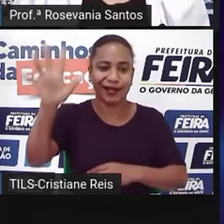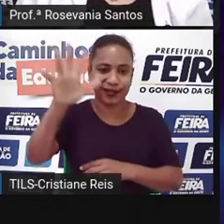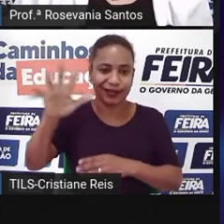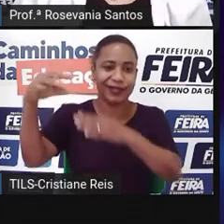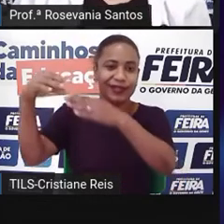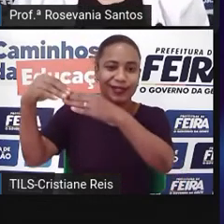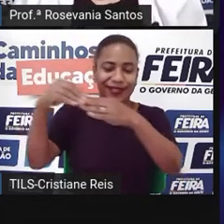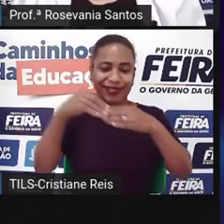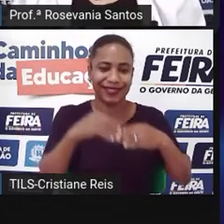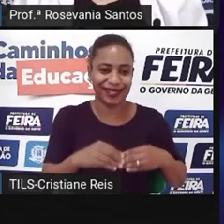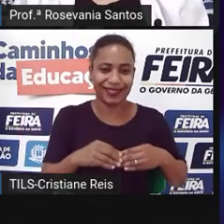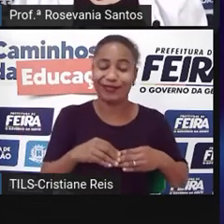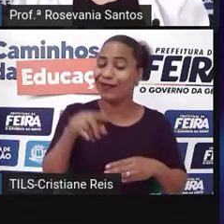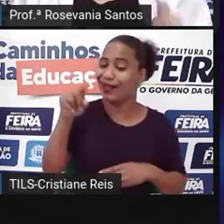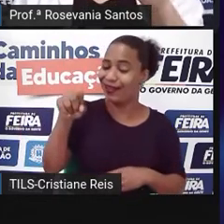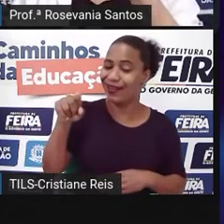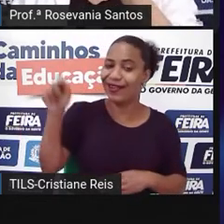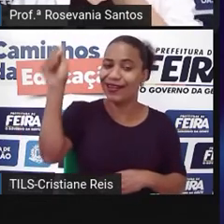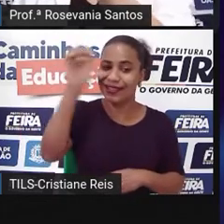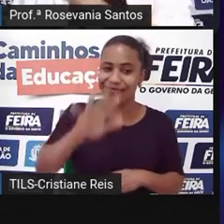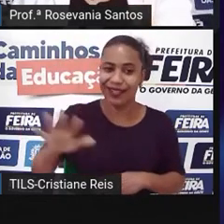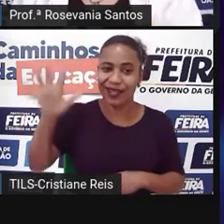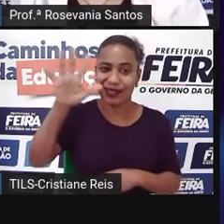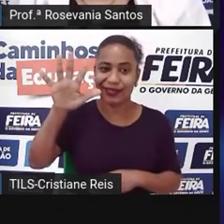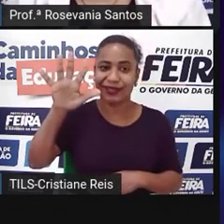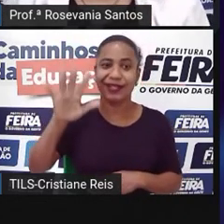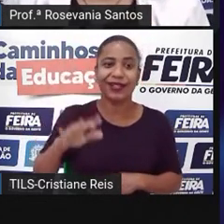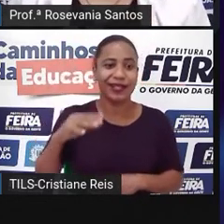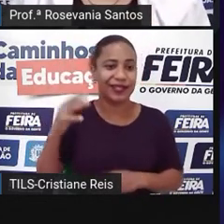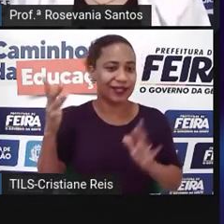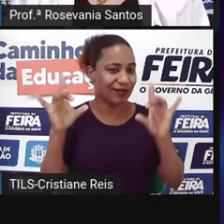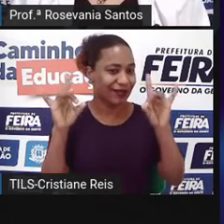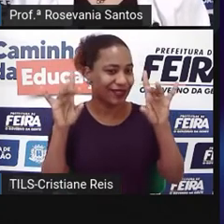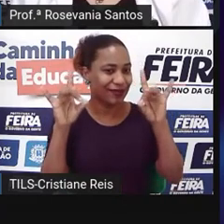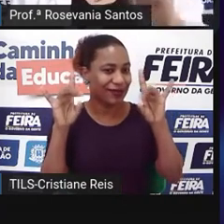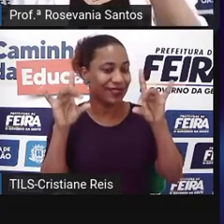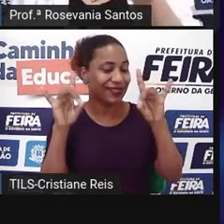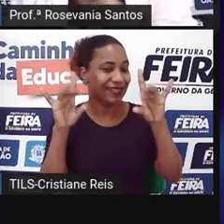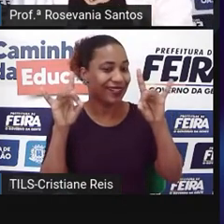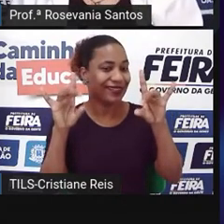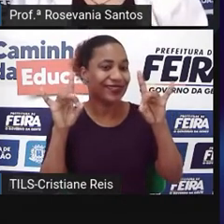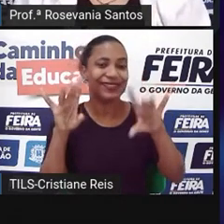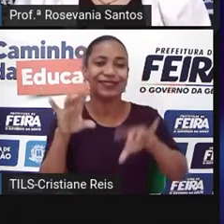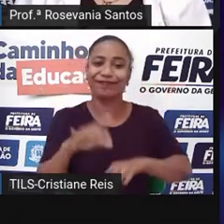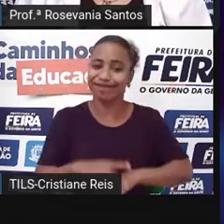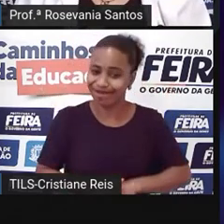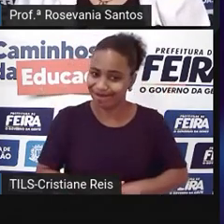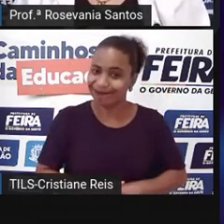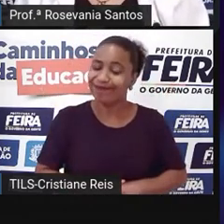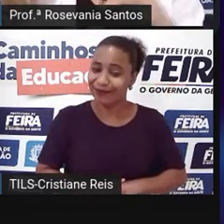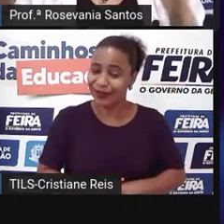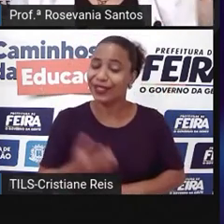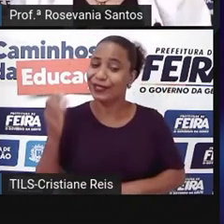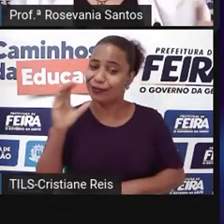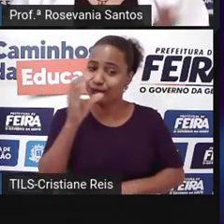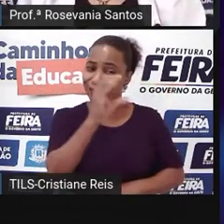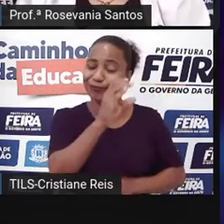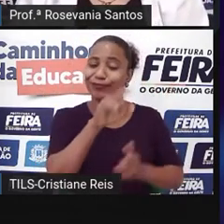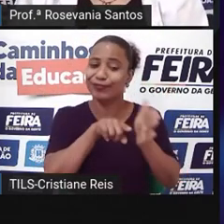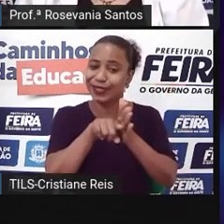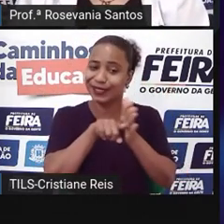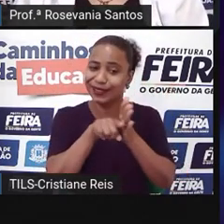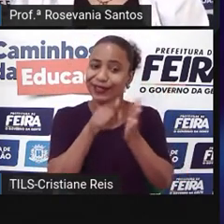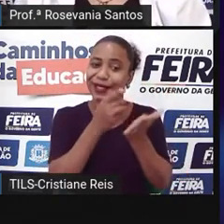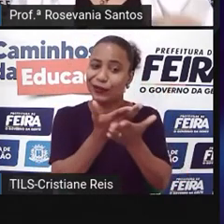abucanharam esse mercado aí e foram entender como é que ele funciona e criar os seus próprios produtos, coisa que nós não